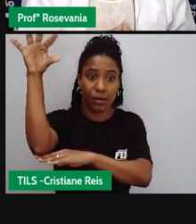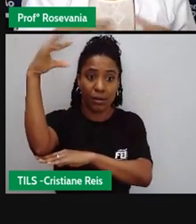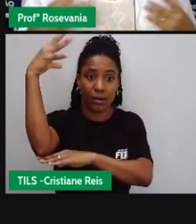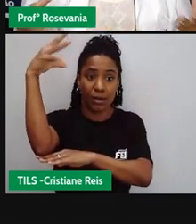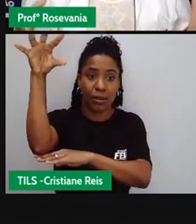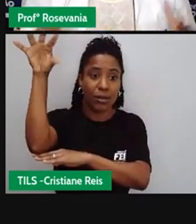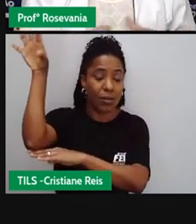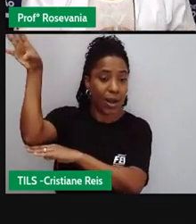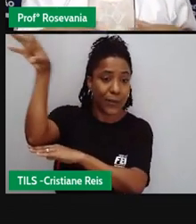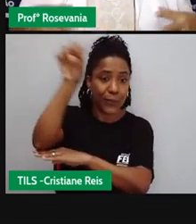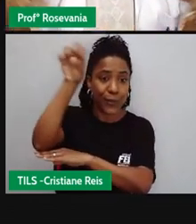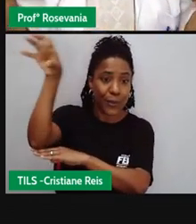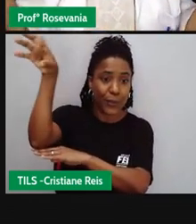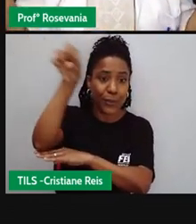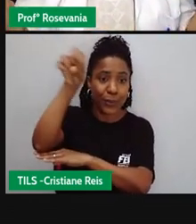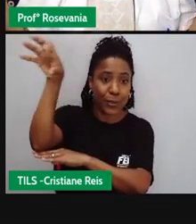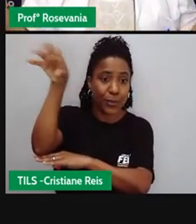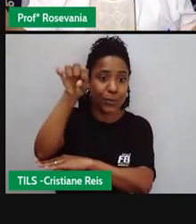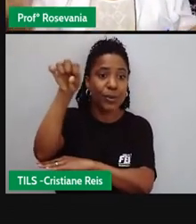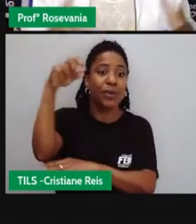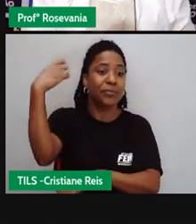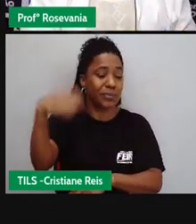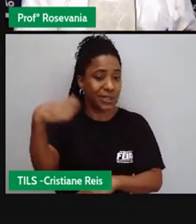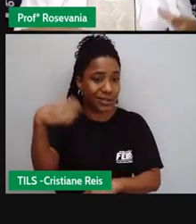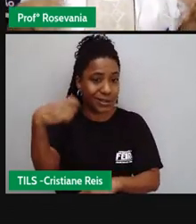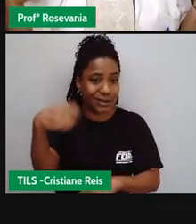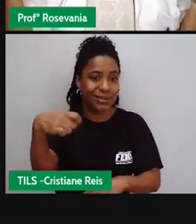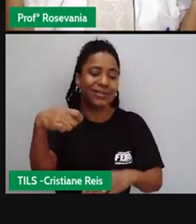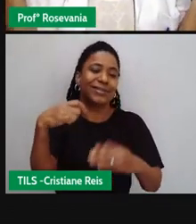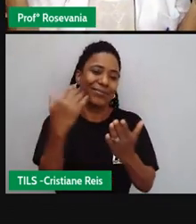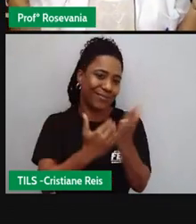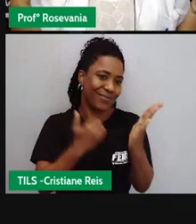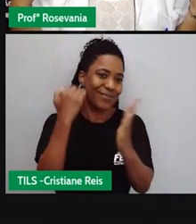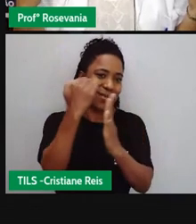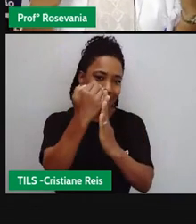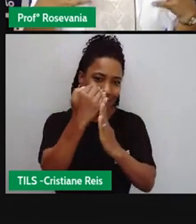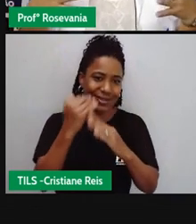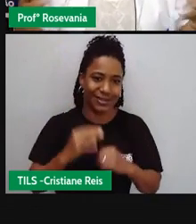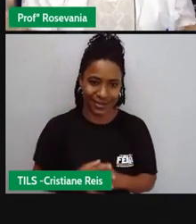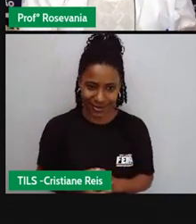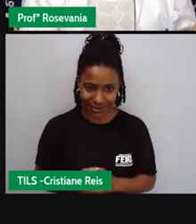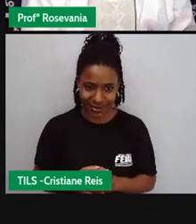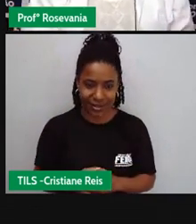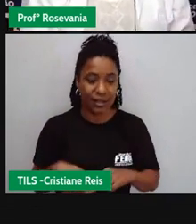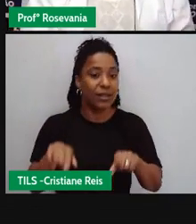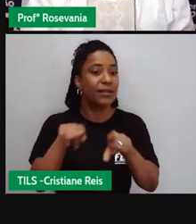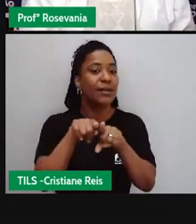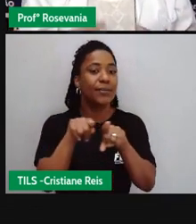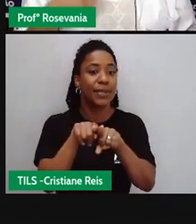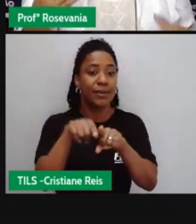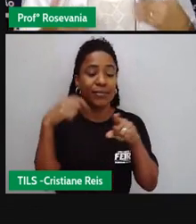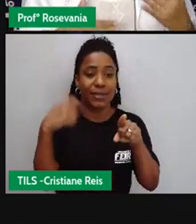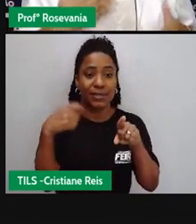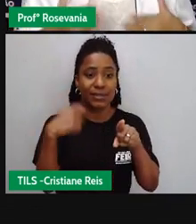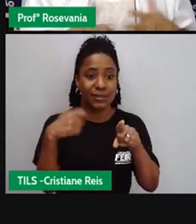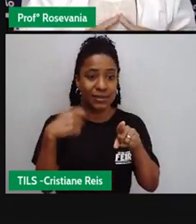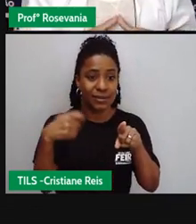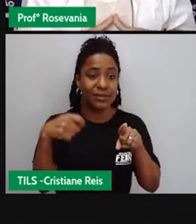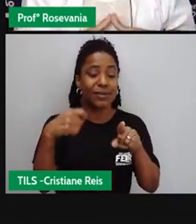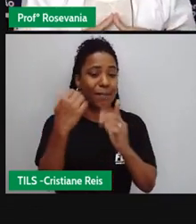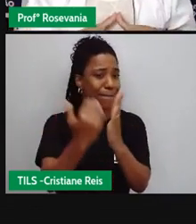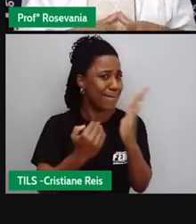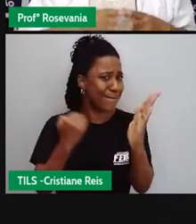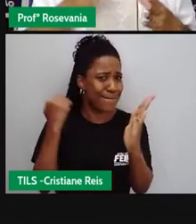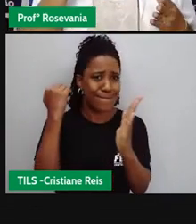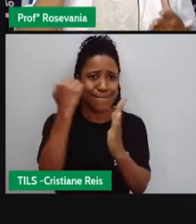adestinações de transmissão elas precisam também estar em maior número precisa ter um alcance maior ali pra melhorar a